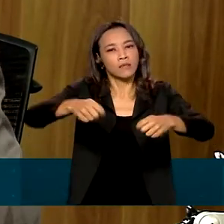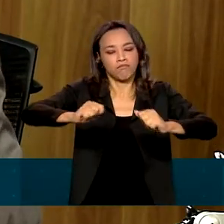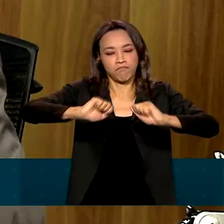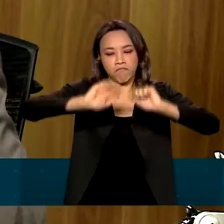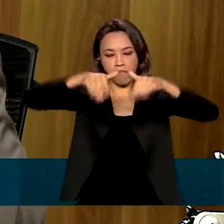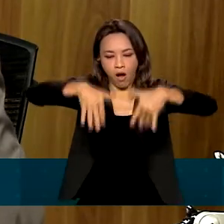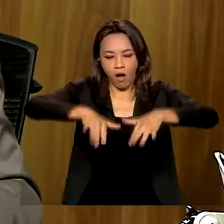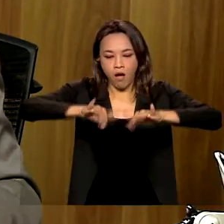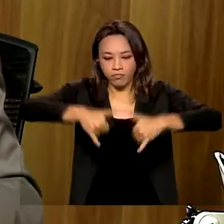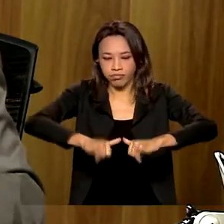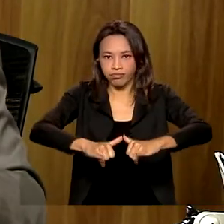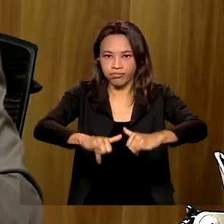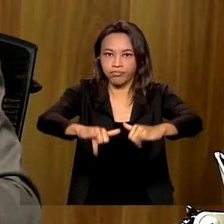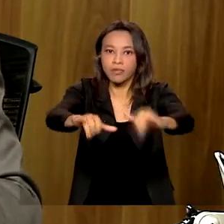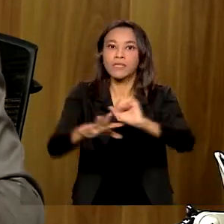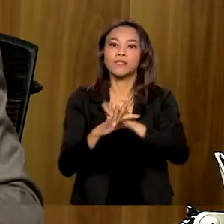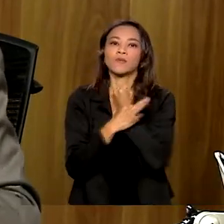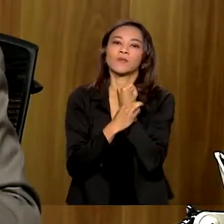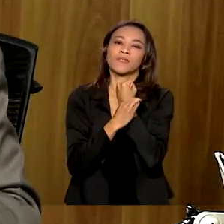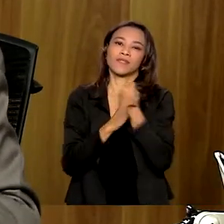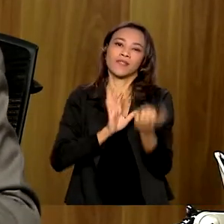propiciar segurança até o final do período seco.